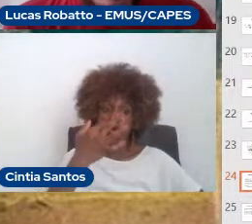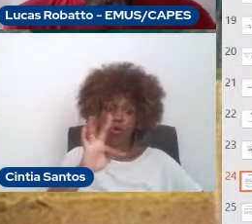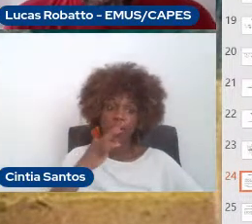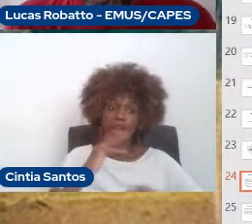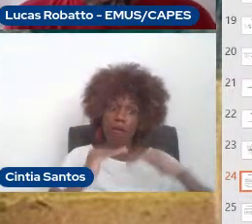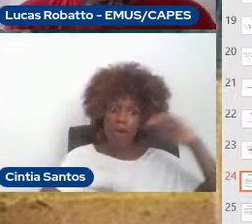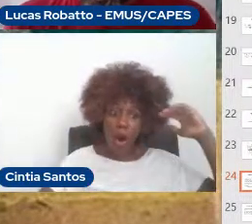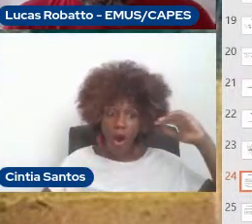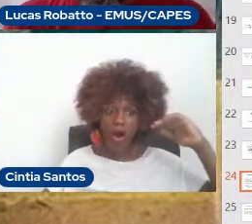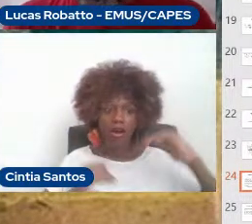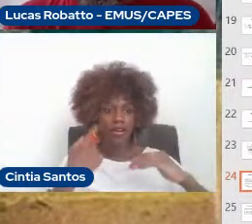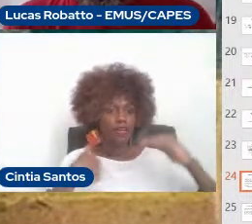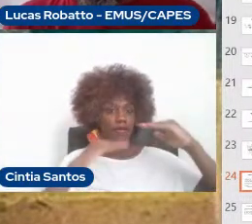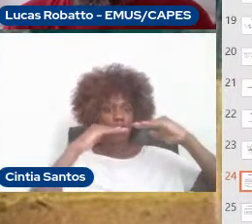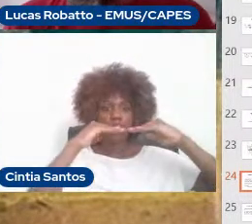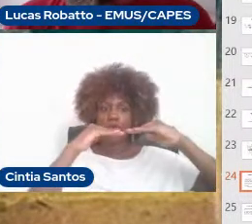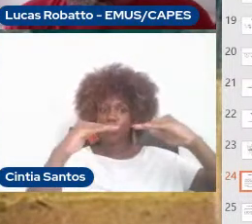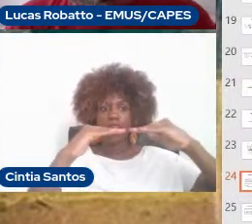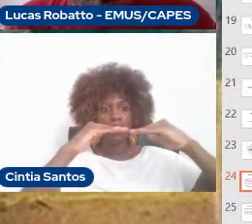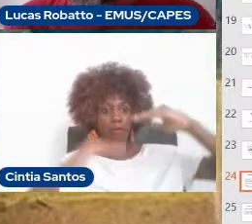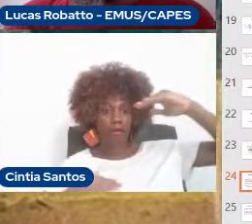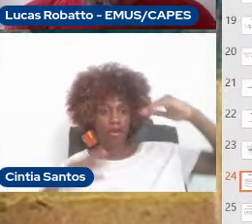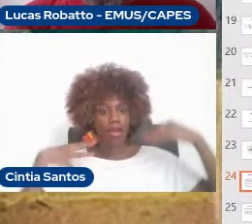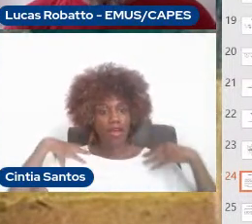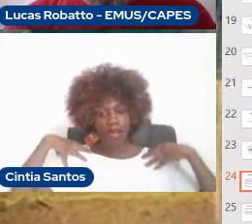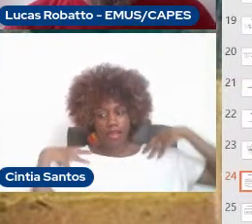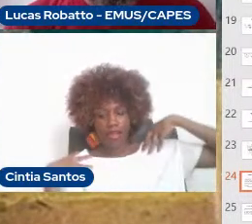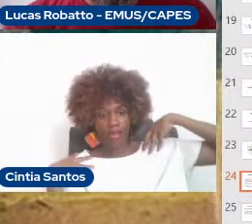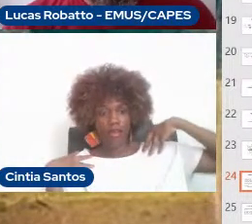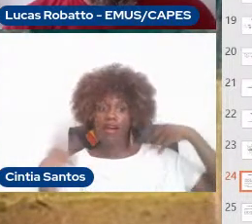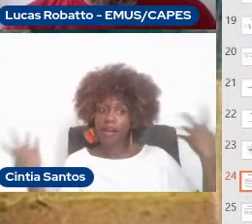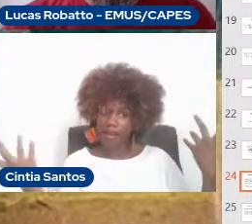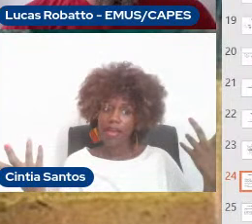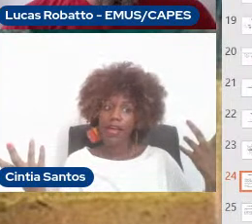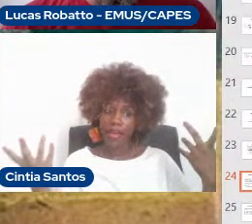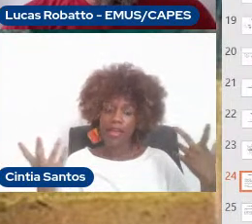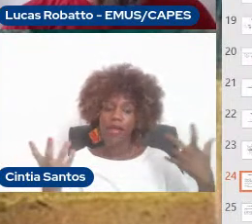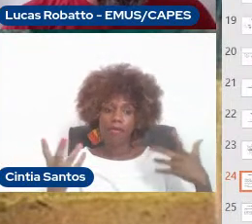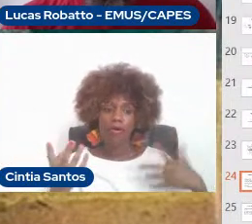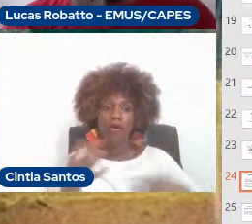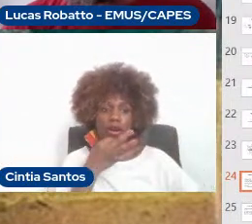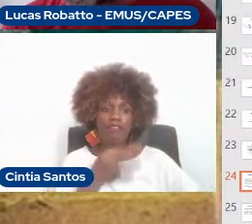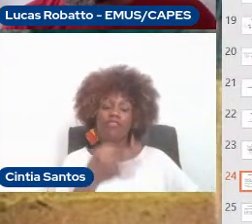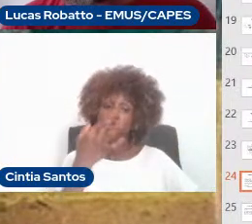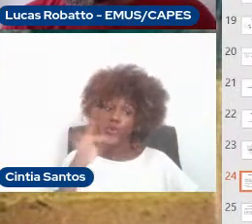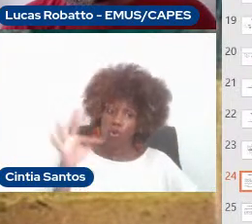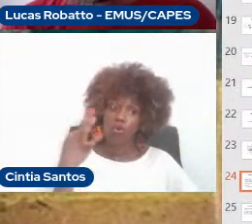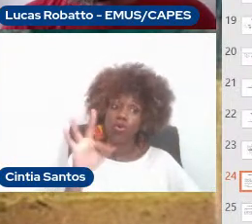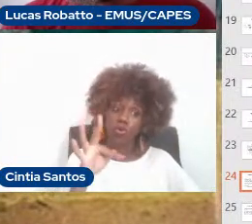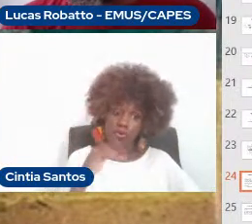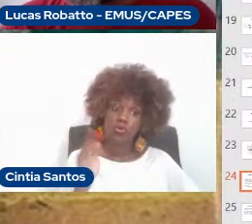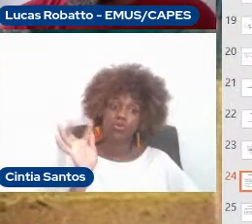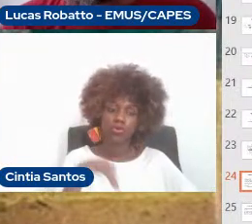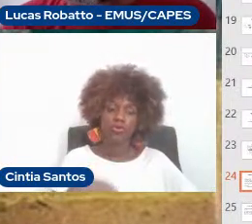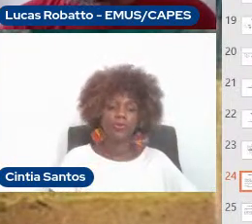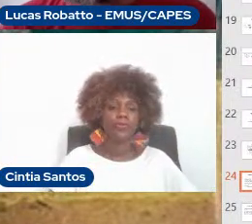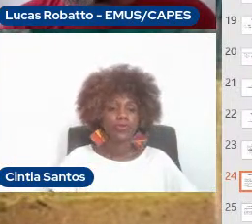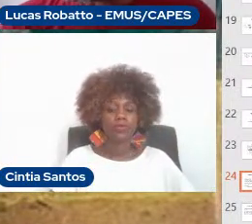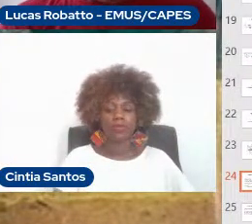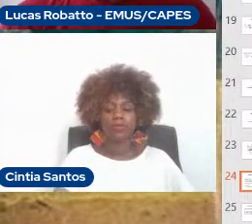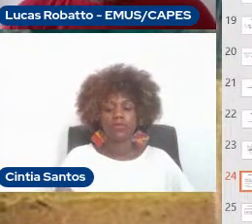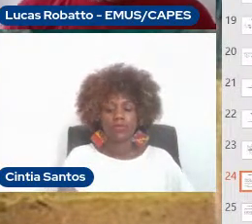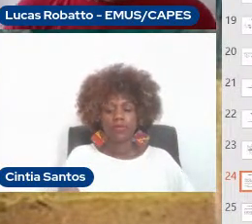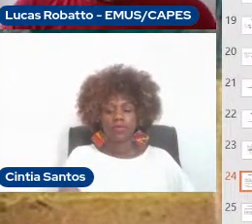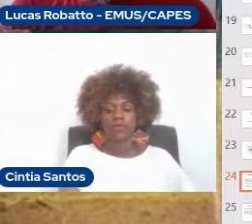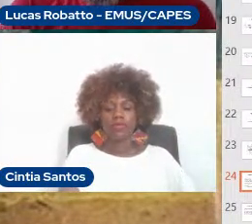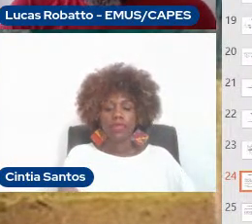tremendo nos membros superiores, algo assim muito doloroso, no final das contas. O próximo slide,